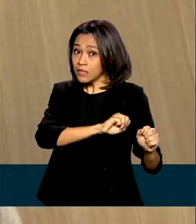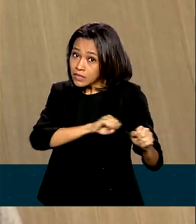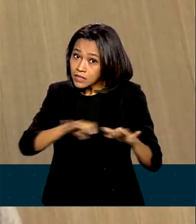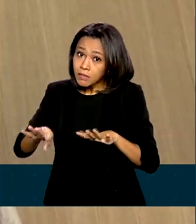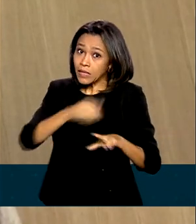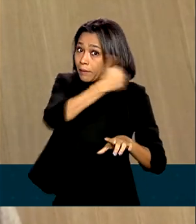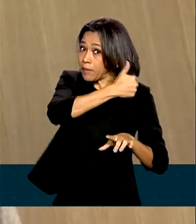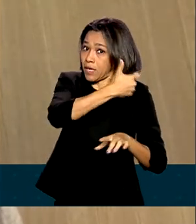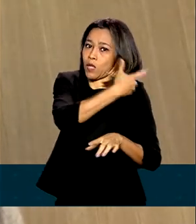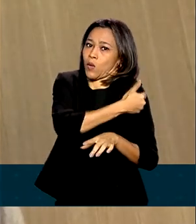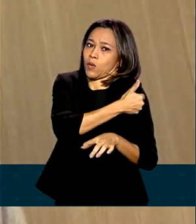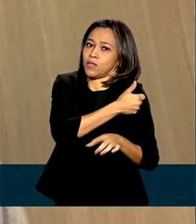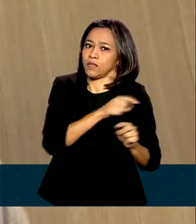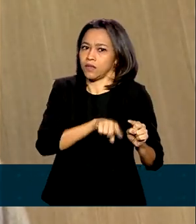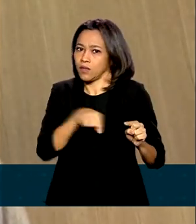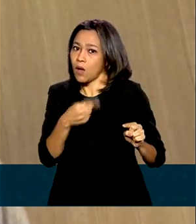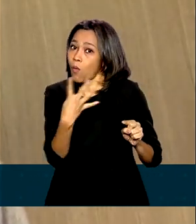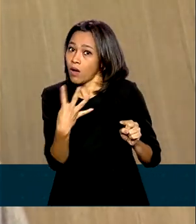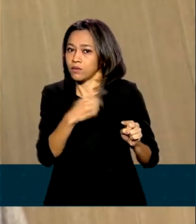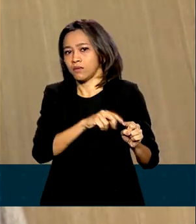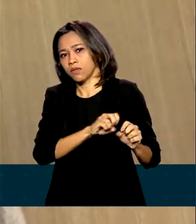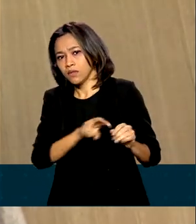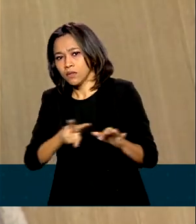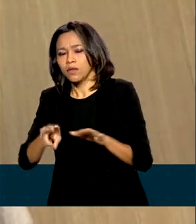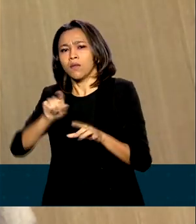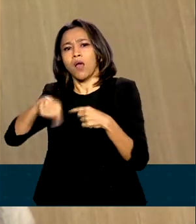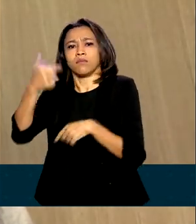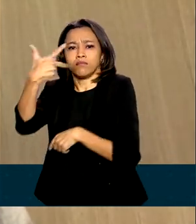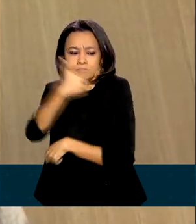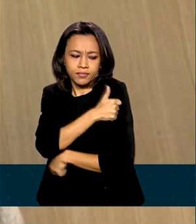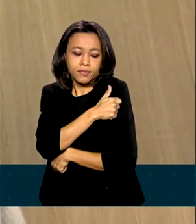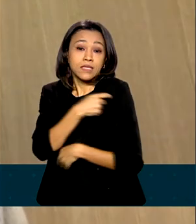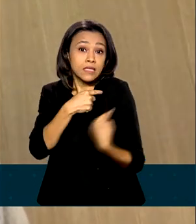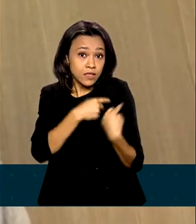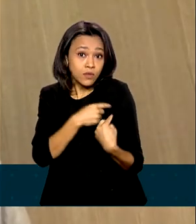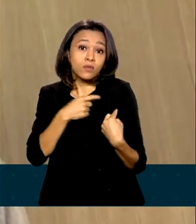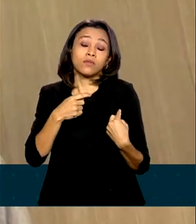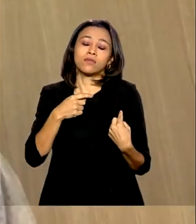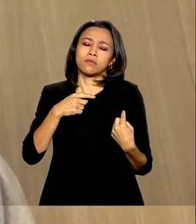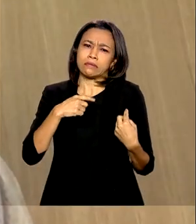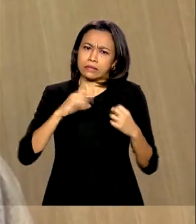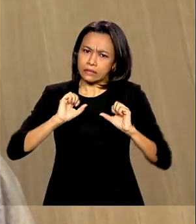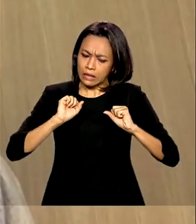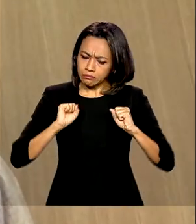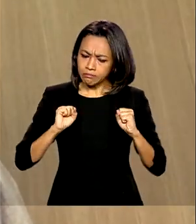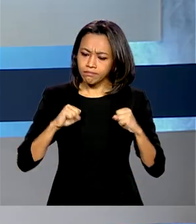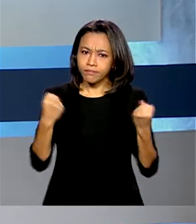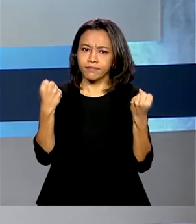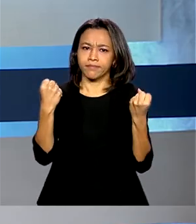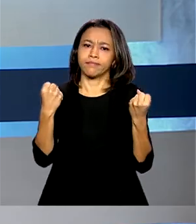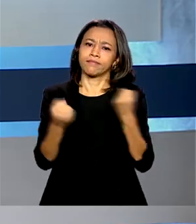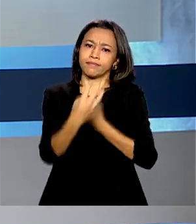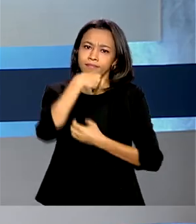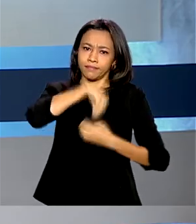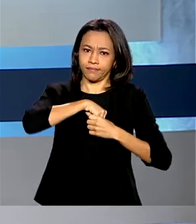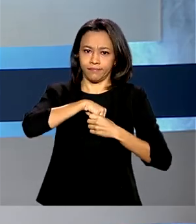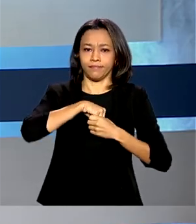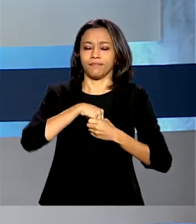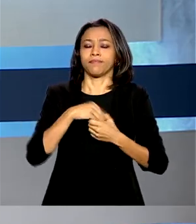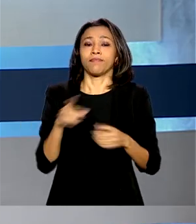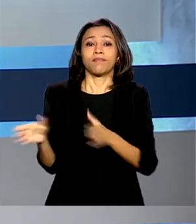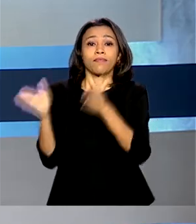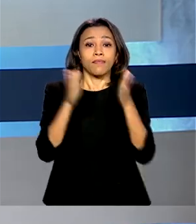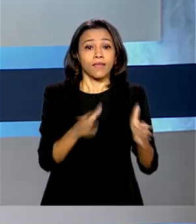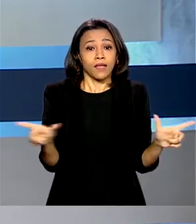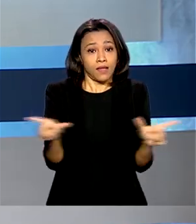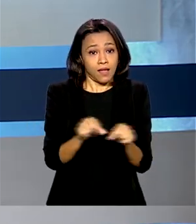observar um maior aumento da capacidade de gerar imunidade da vacina. A Anvisa também